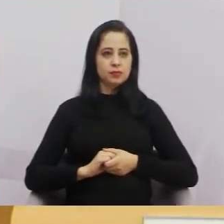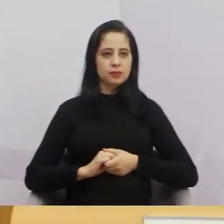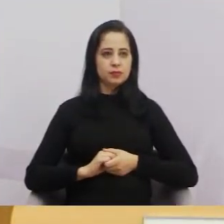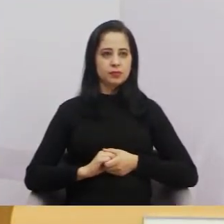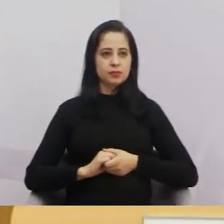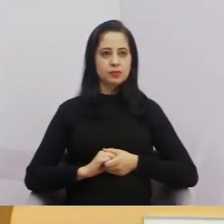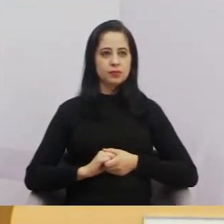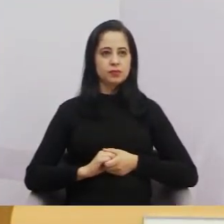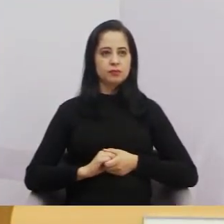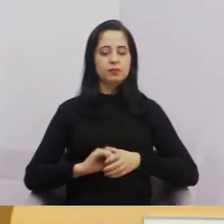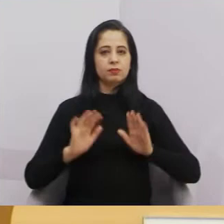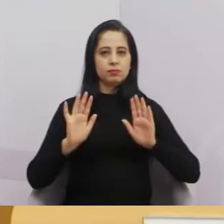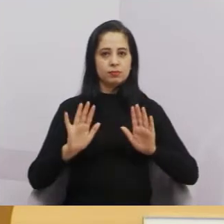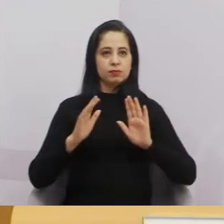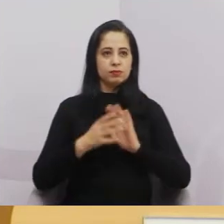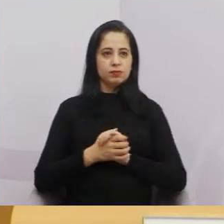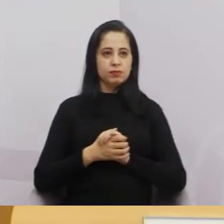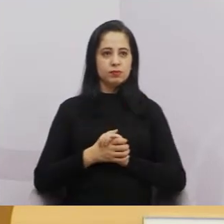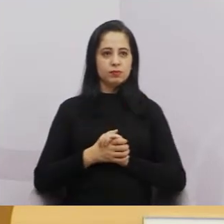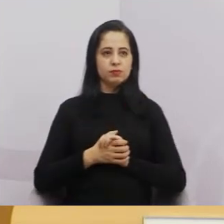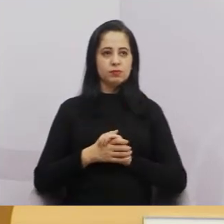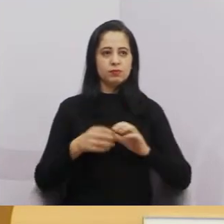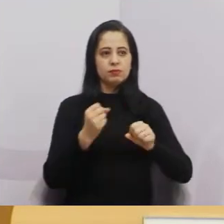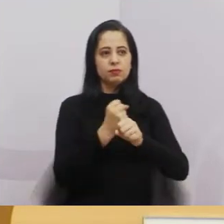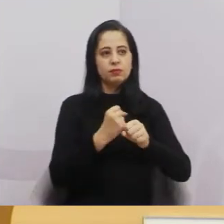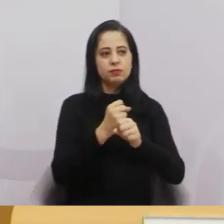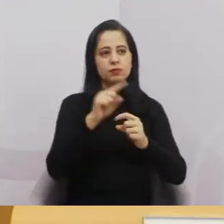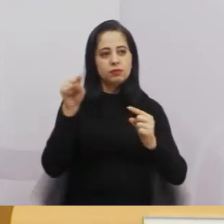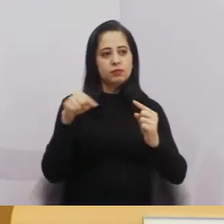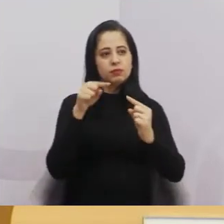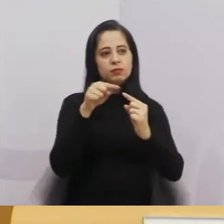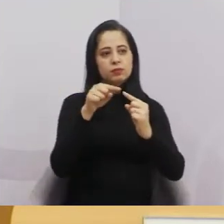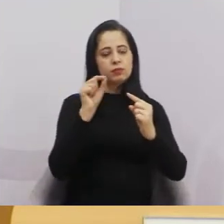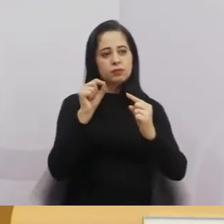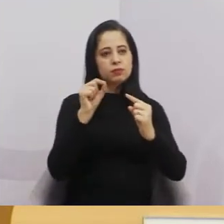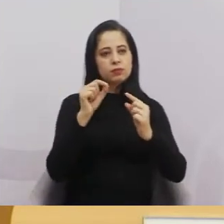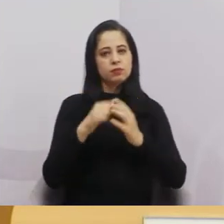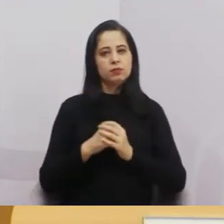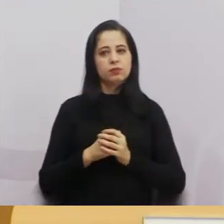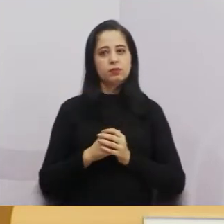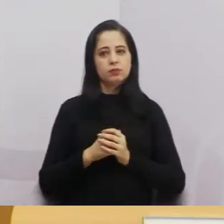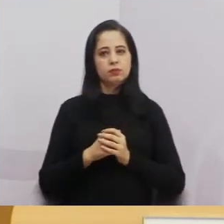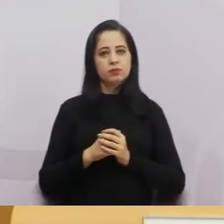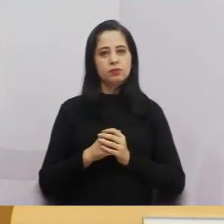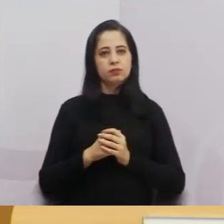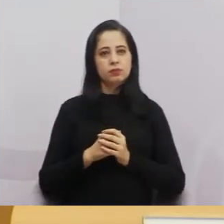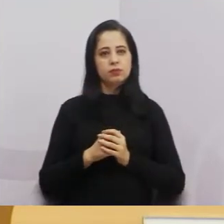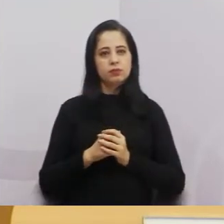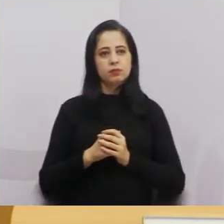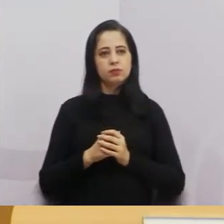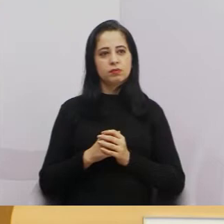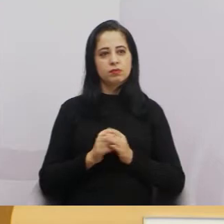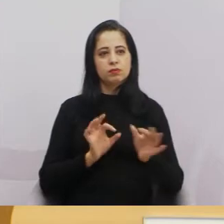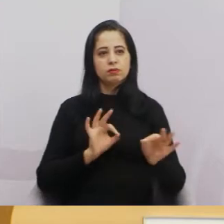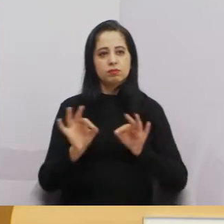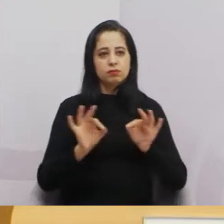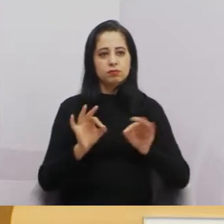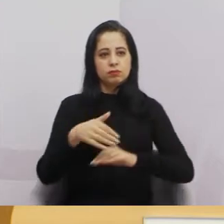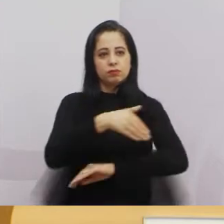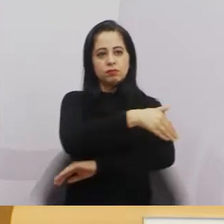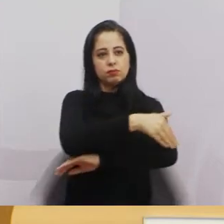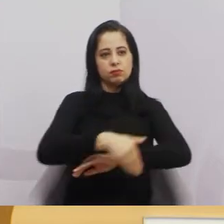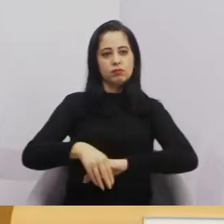Bom, essa obra visa, no caso, a recuperação da Avenida Luca Nogueira Garcês.